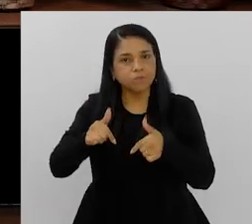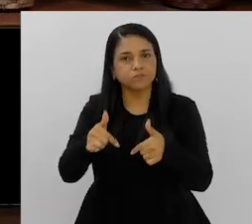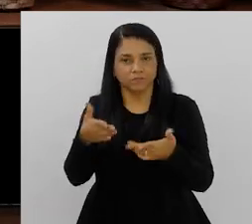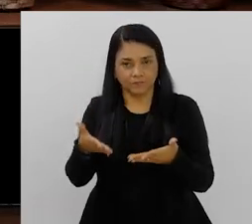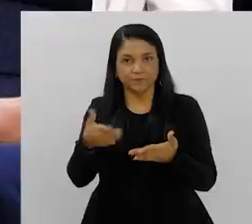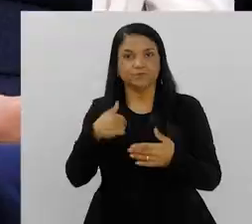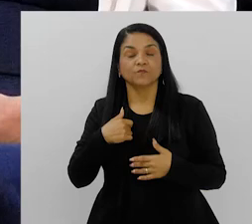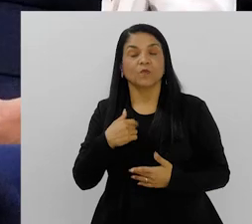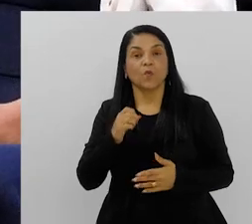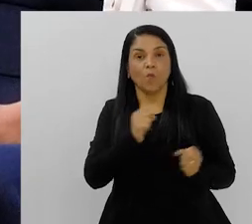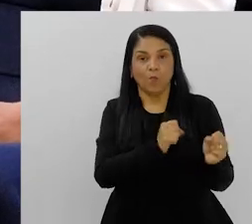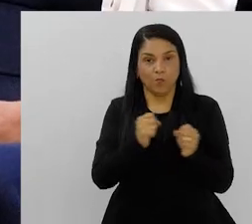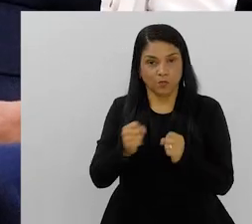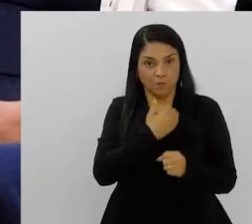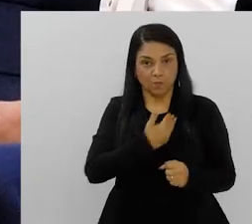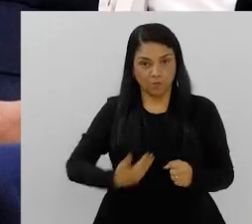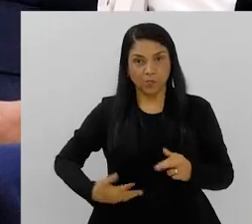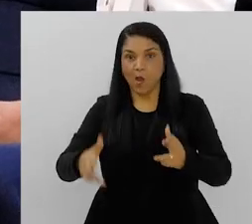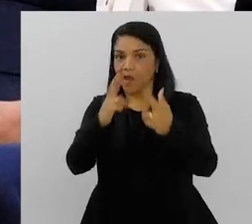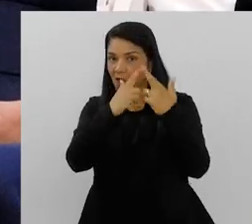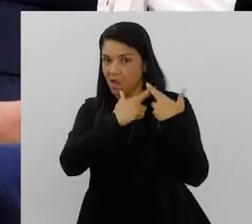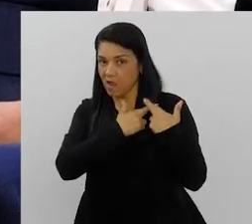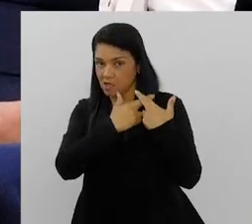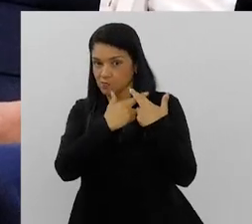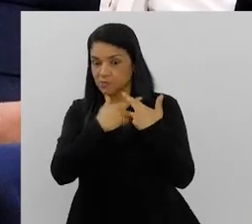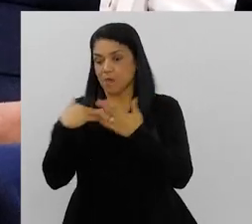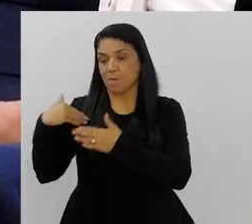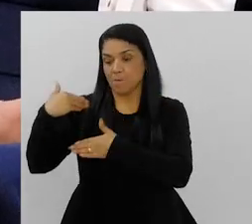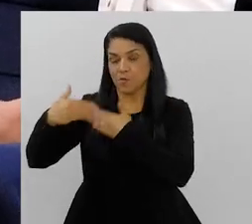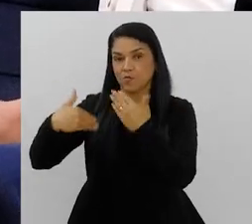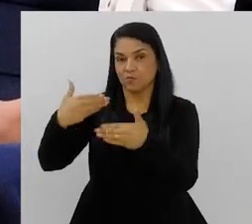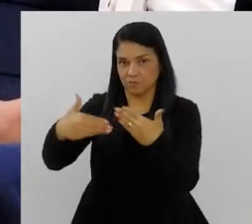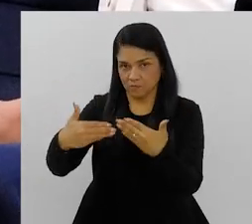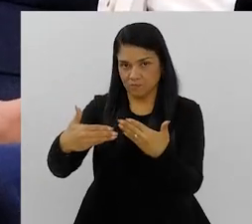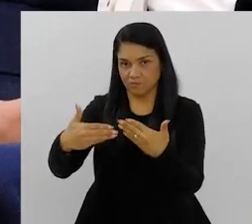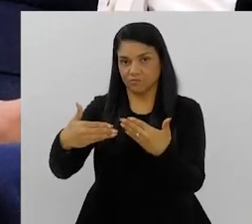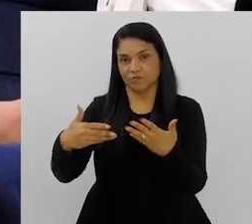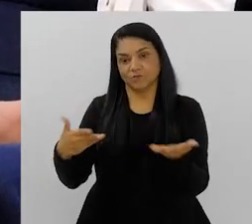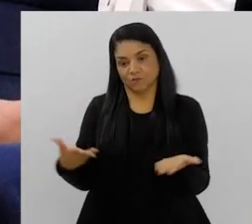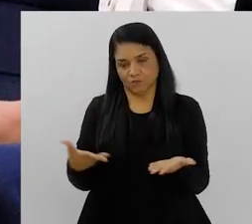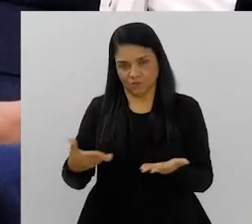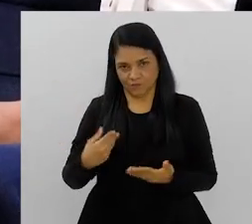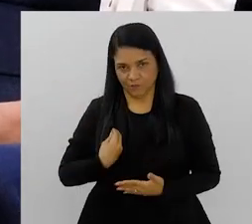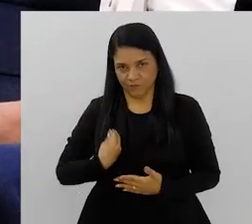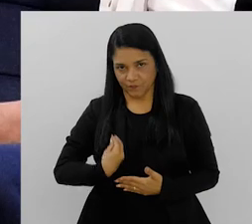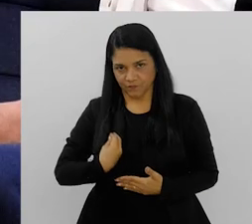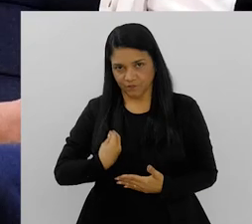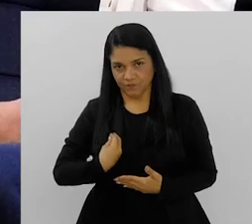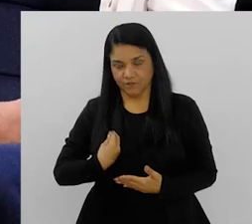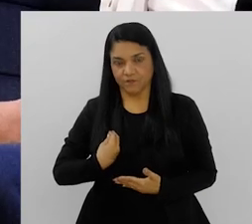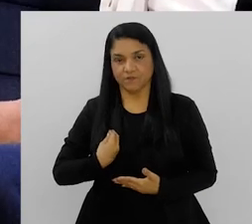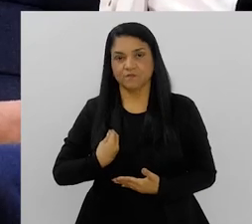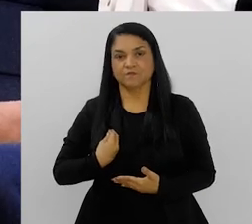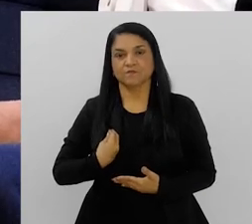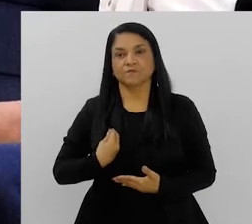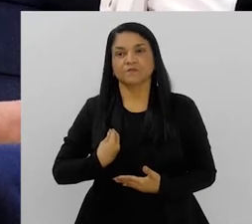para isso? O poder público é bem responsável por todo esse processo que a gente vive, inclusive, hoje.